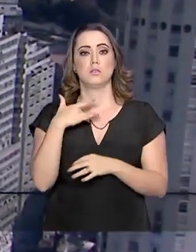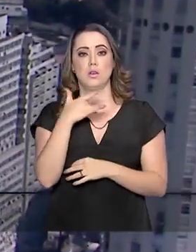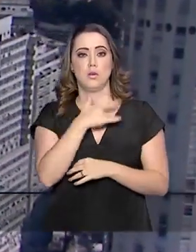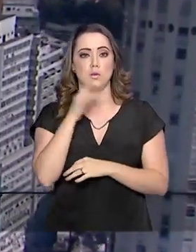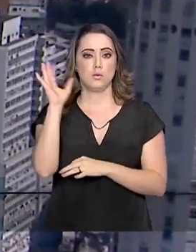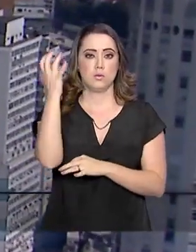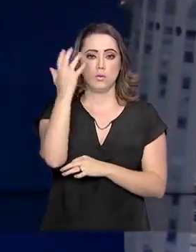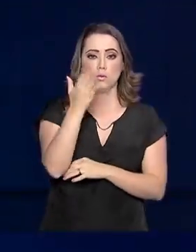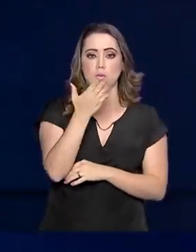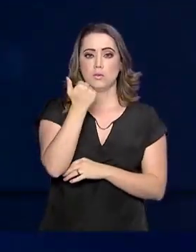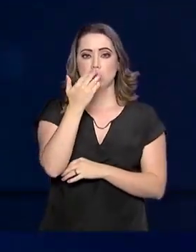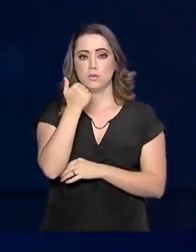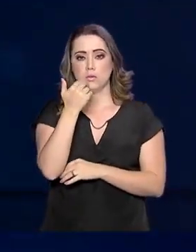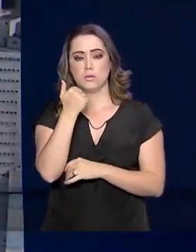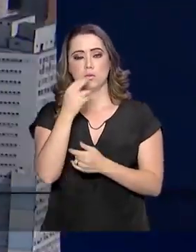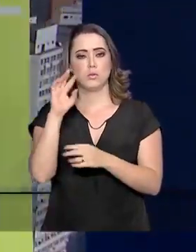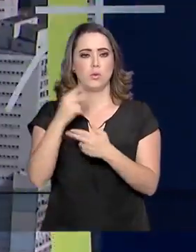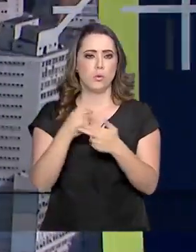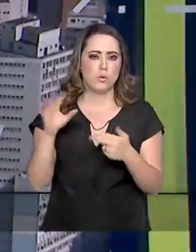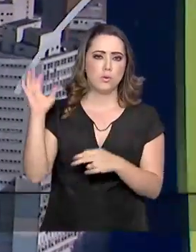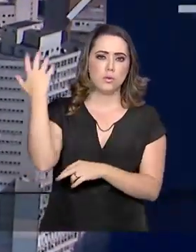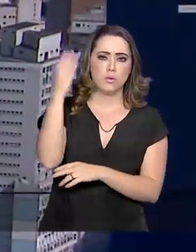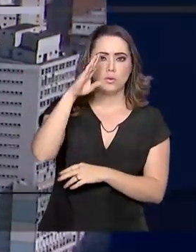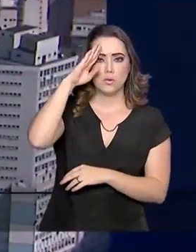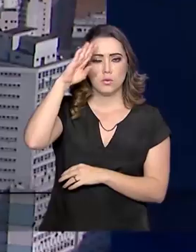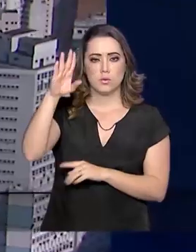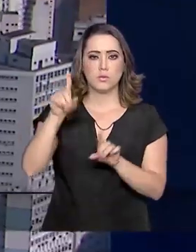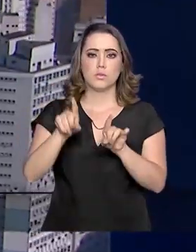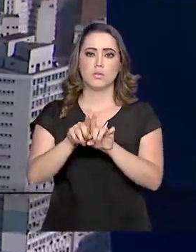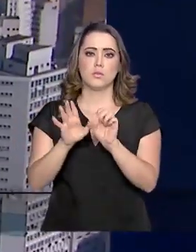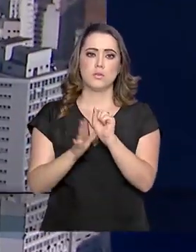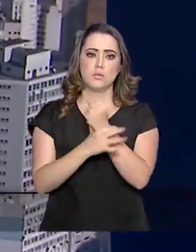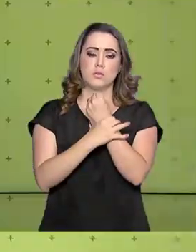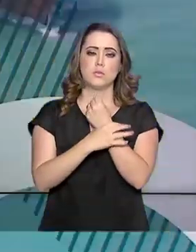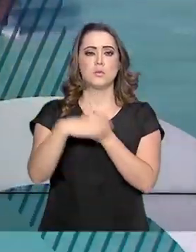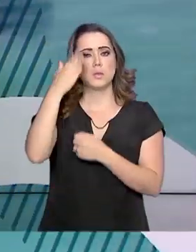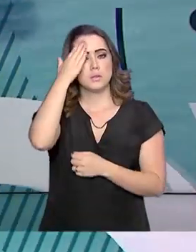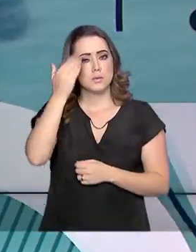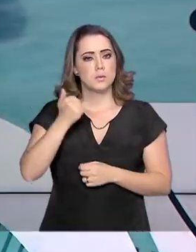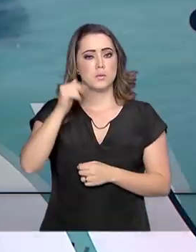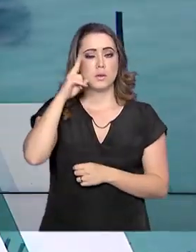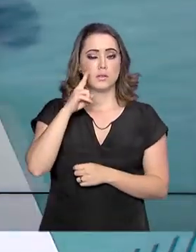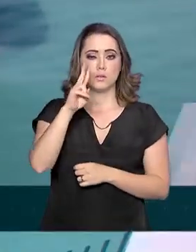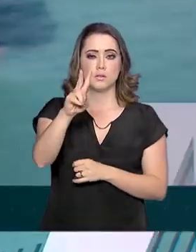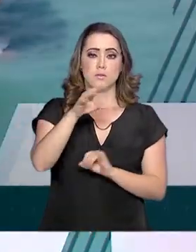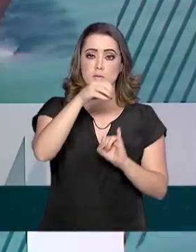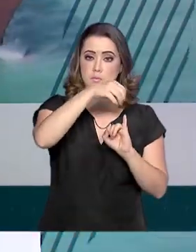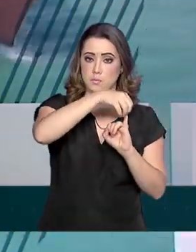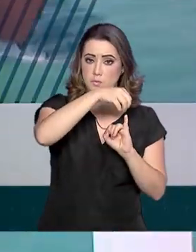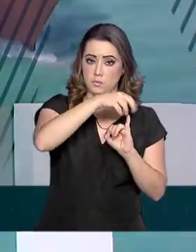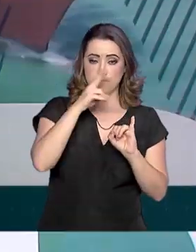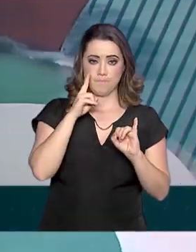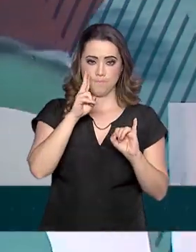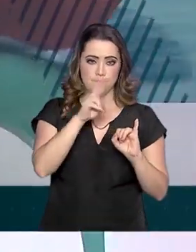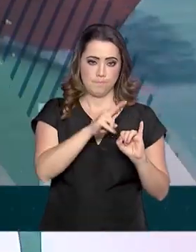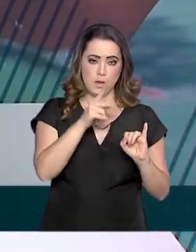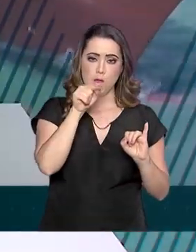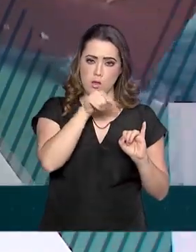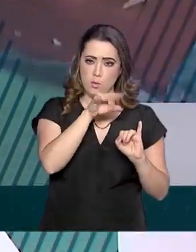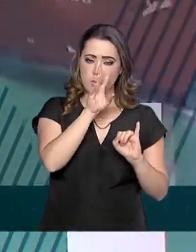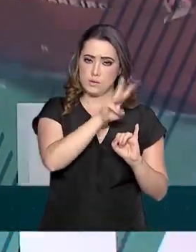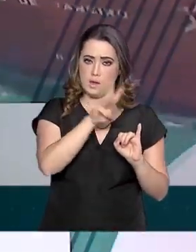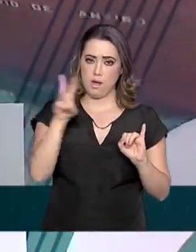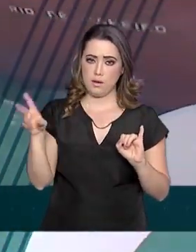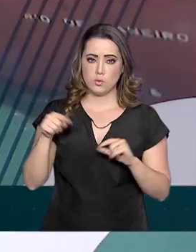Produção Alimentícia, Recursos Naturais, Militar e Segurança. Para saber mais, acesse o site do INEP. As provas serão